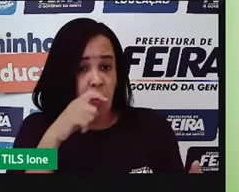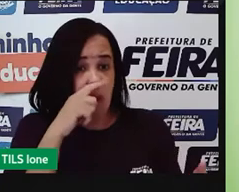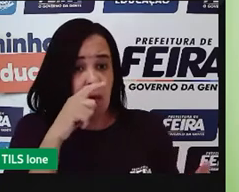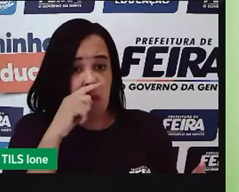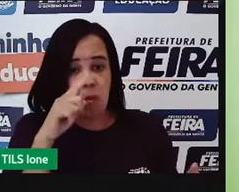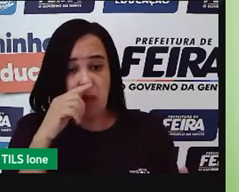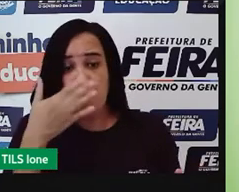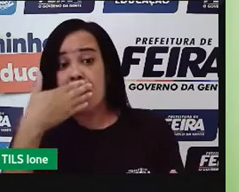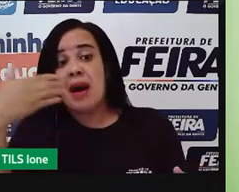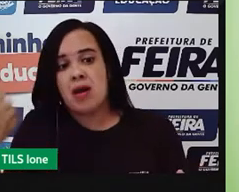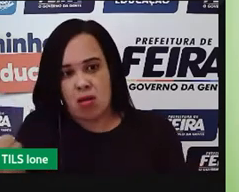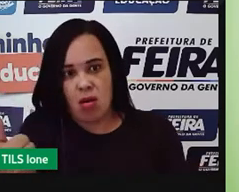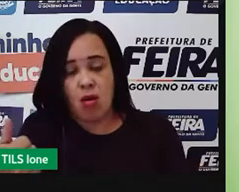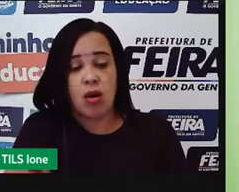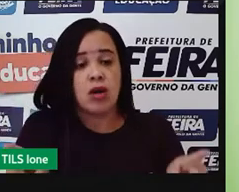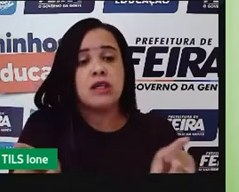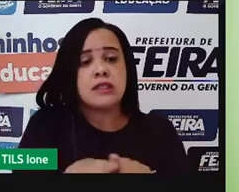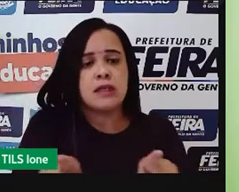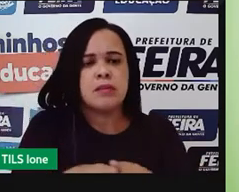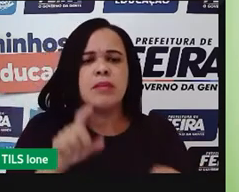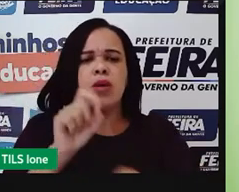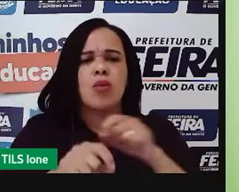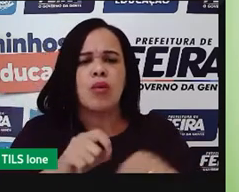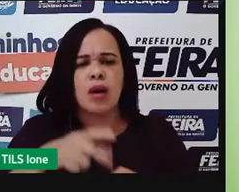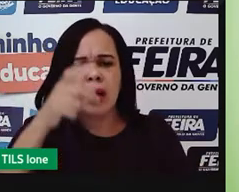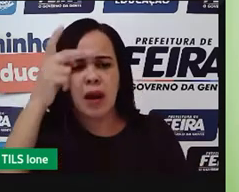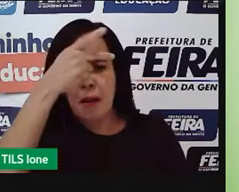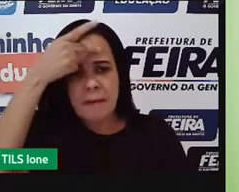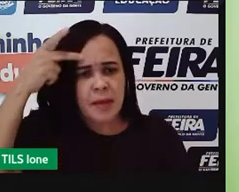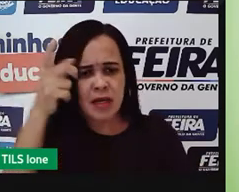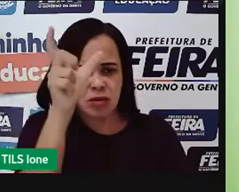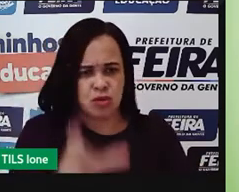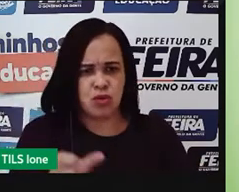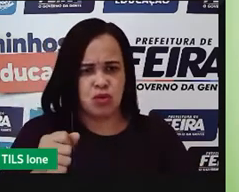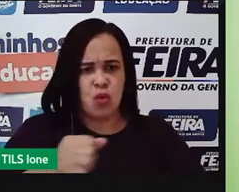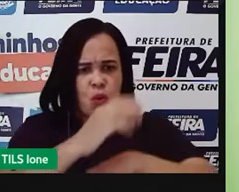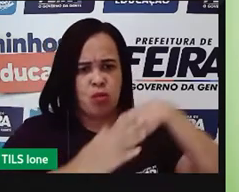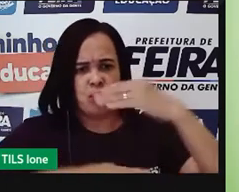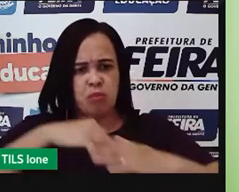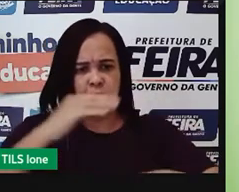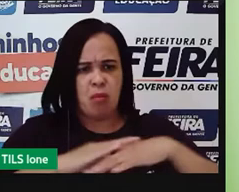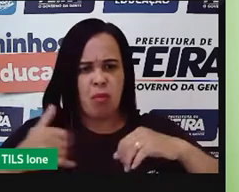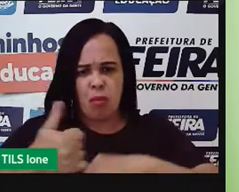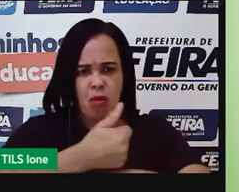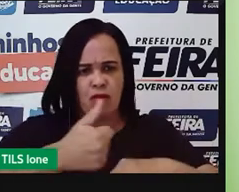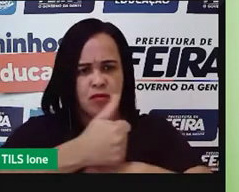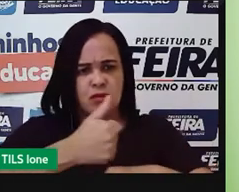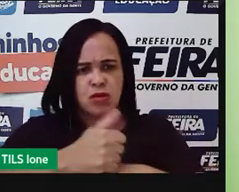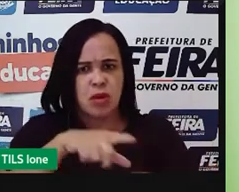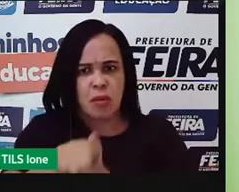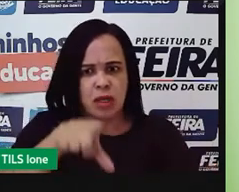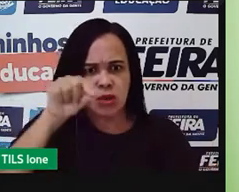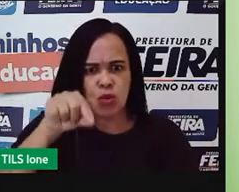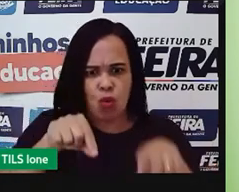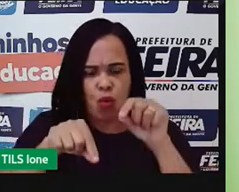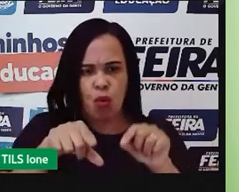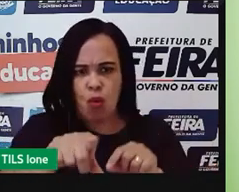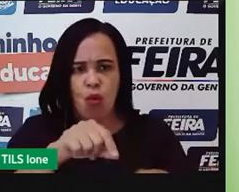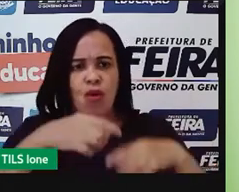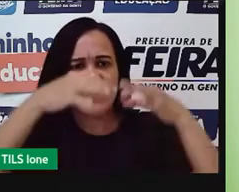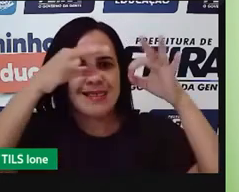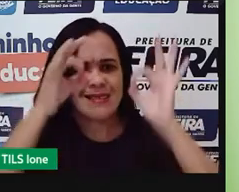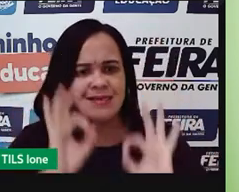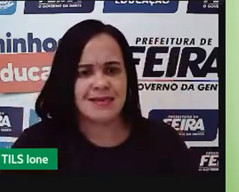genético lá para tudo, para a melhoria da qualidade dos animais, para a melhoria, no caso aqui, né, a gente está falando das plantas, mas a